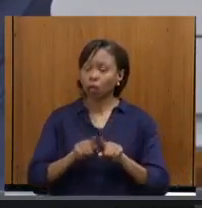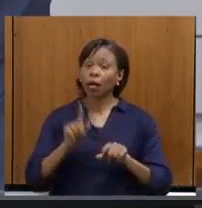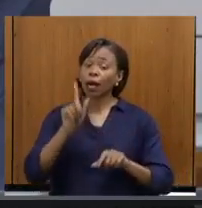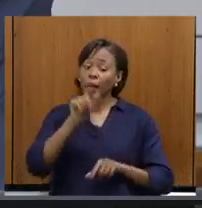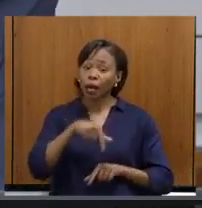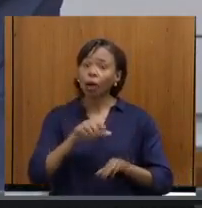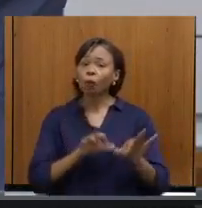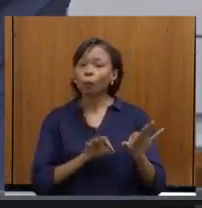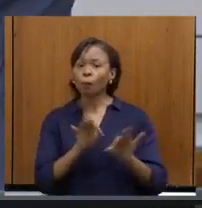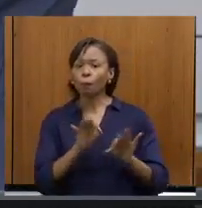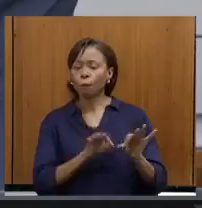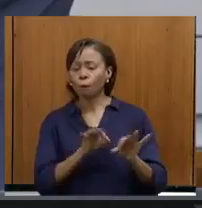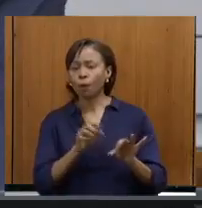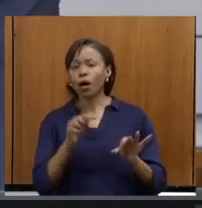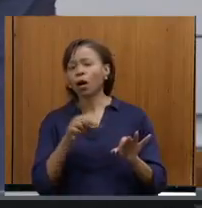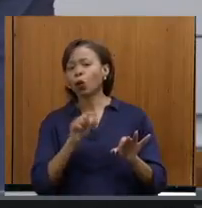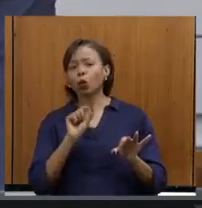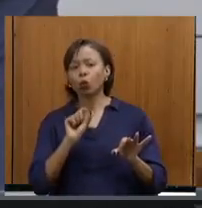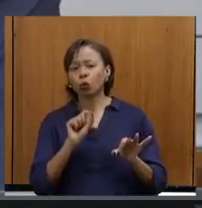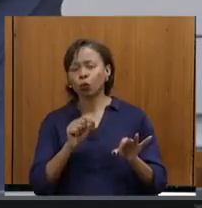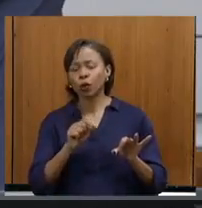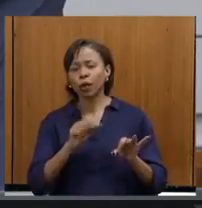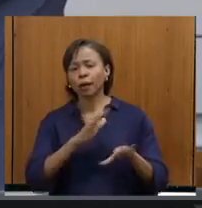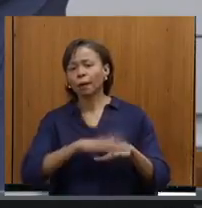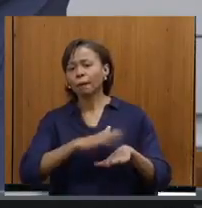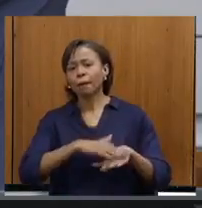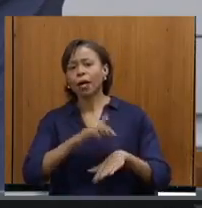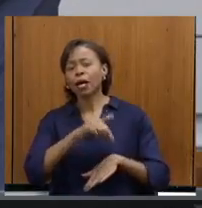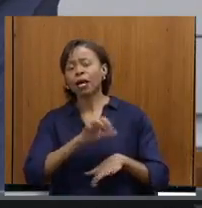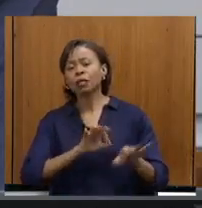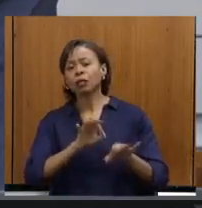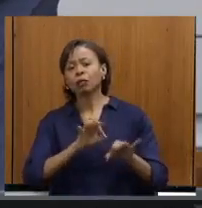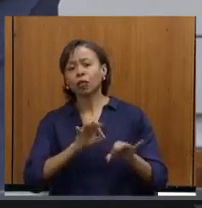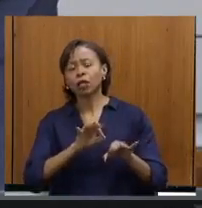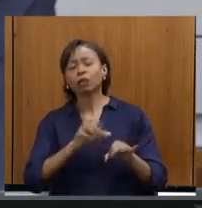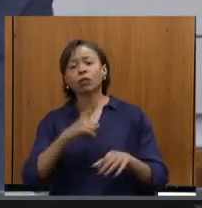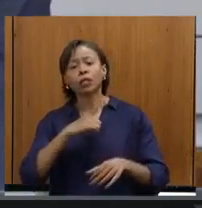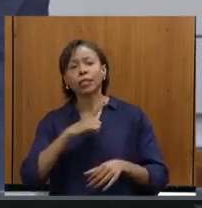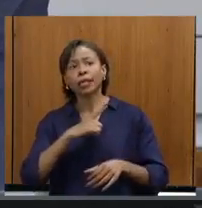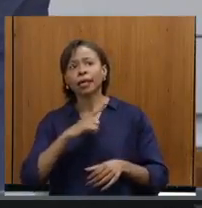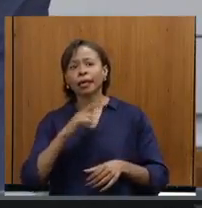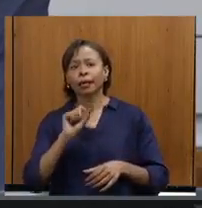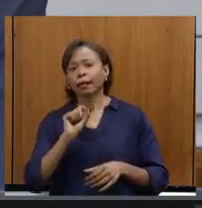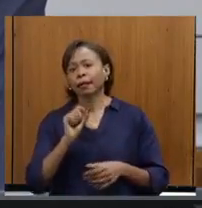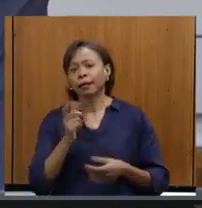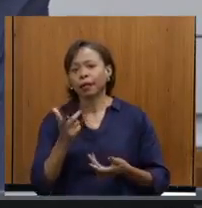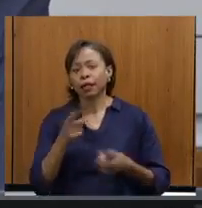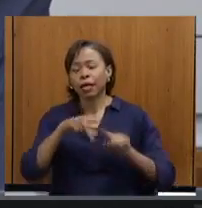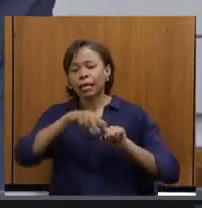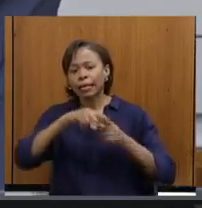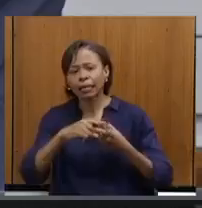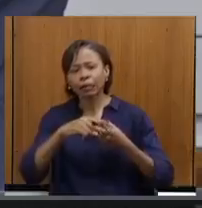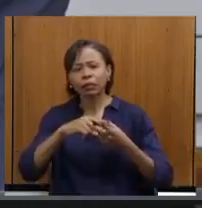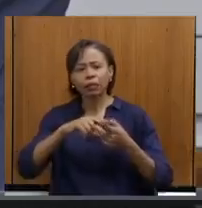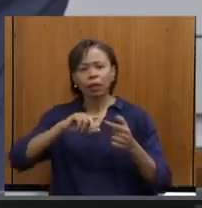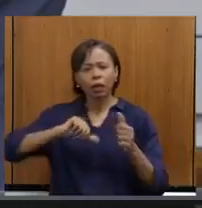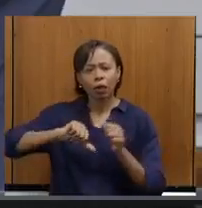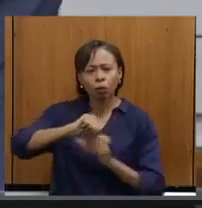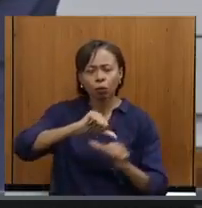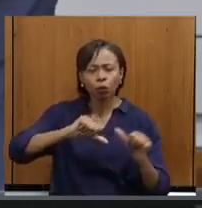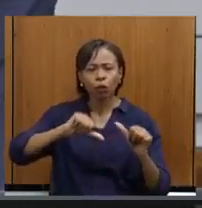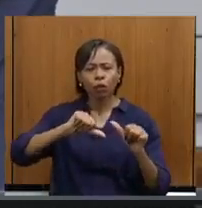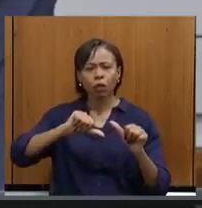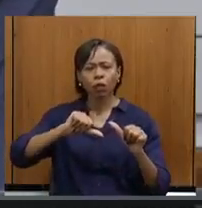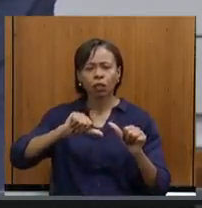que realmente, por si próprio, já prevê essa revisão que será